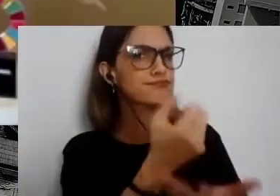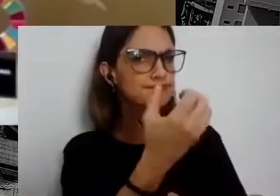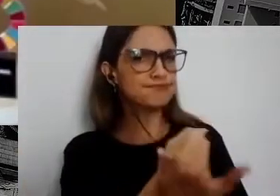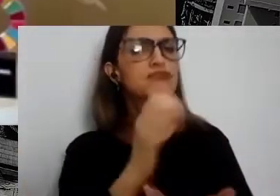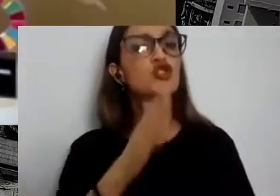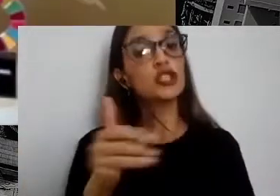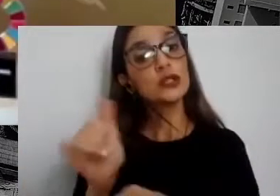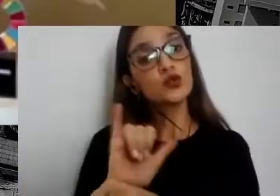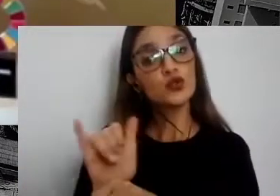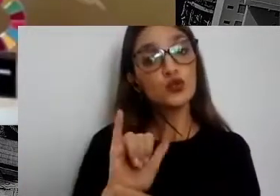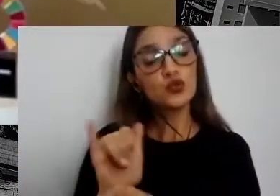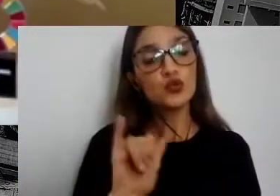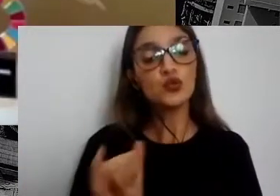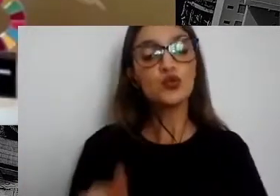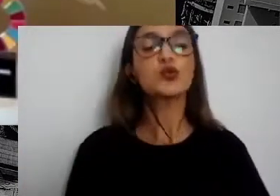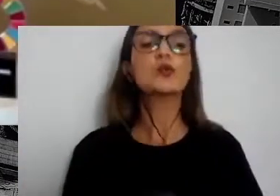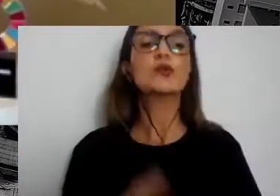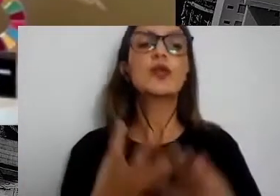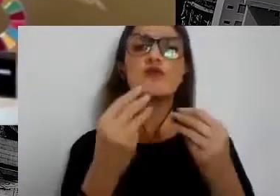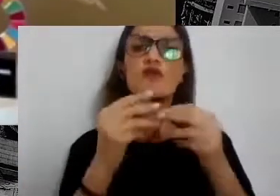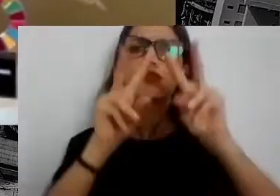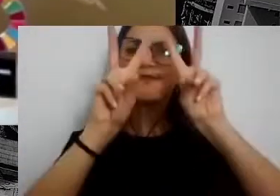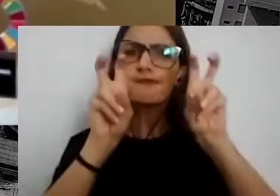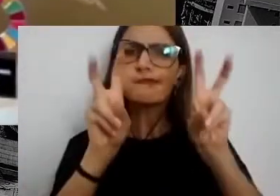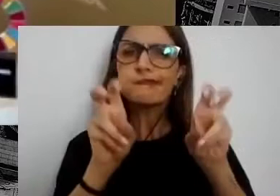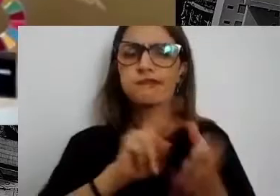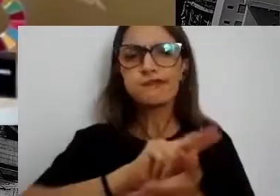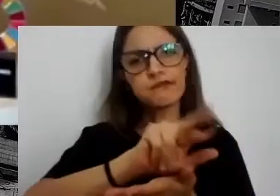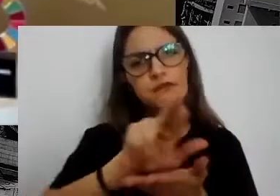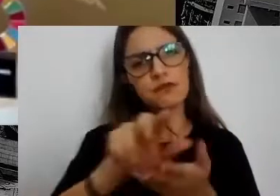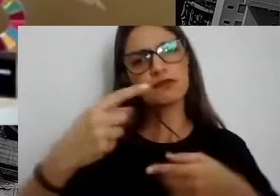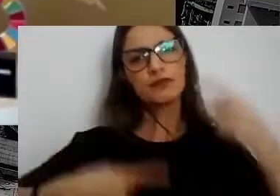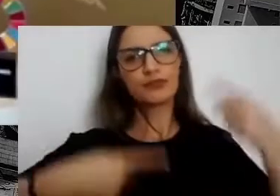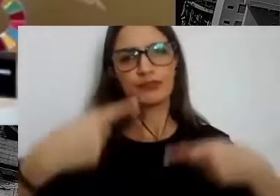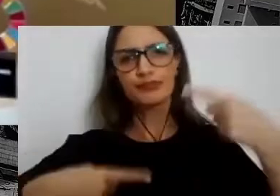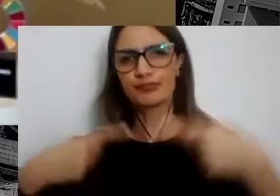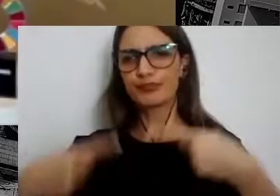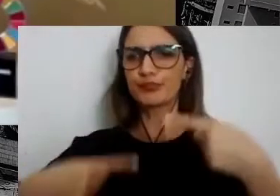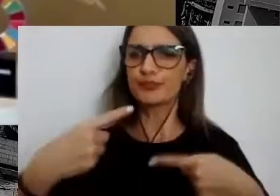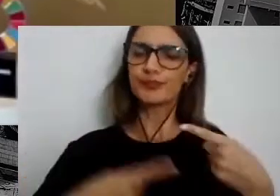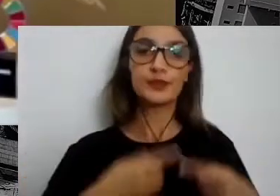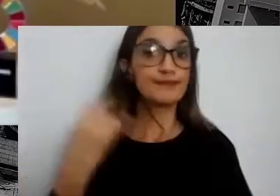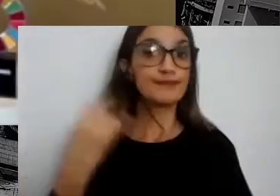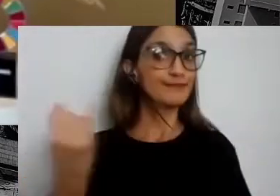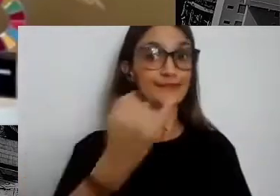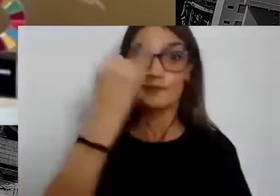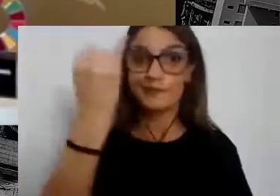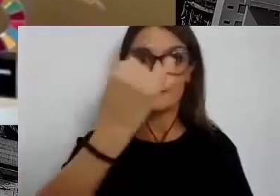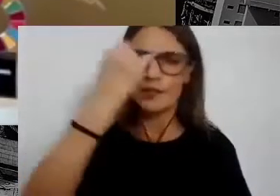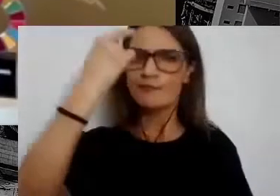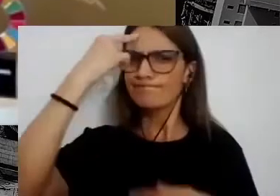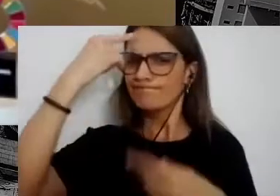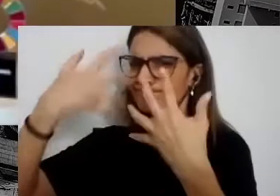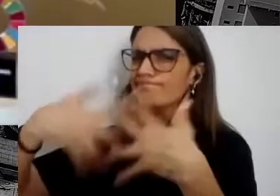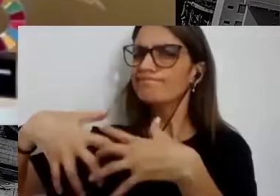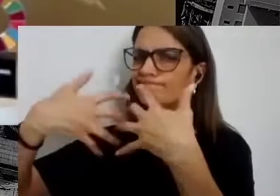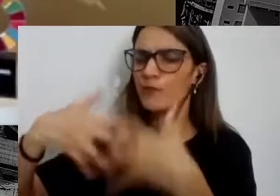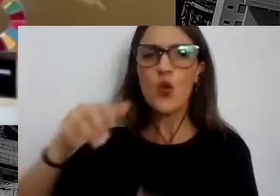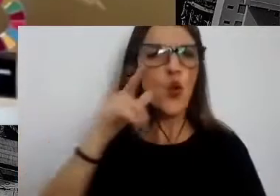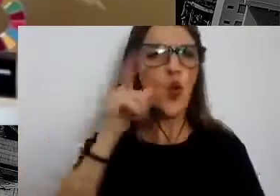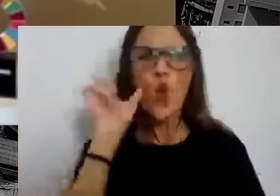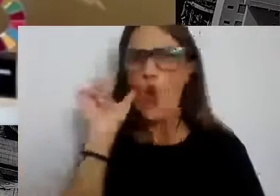e tem muito tema, muito debate, essencial, faz a gente refletir. Ontem foi um dia